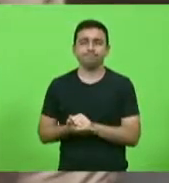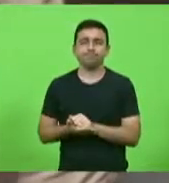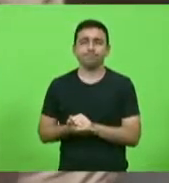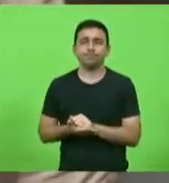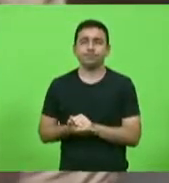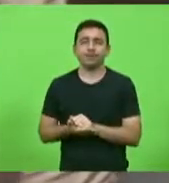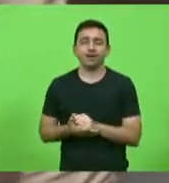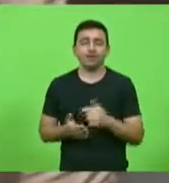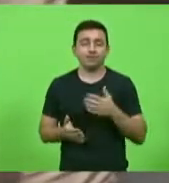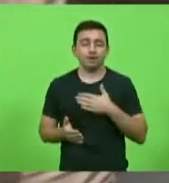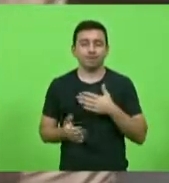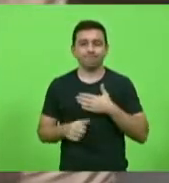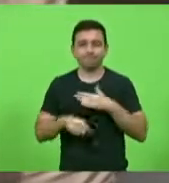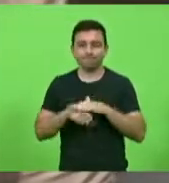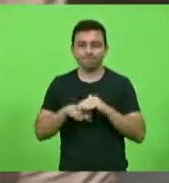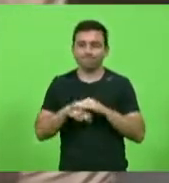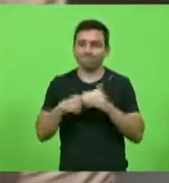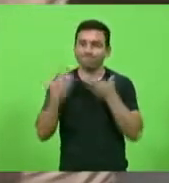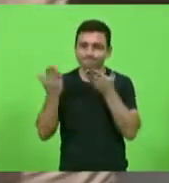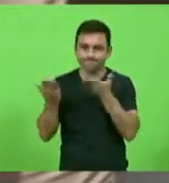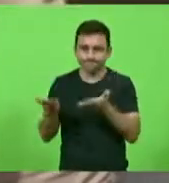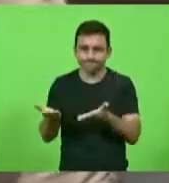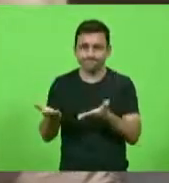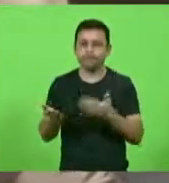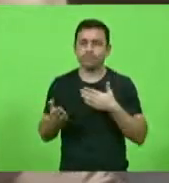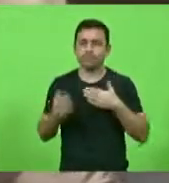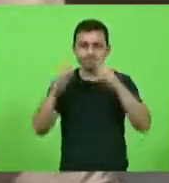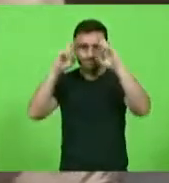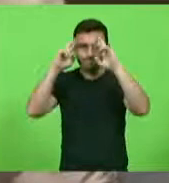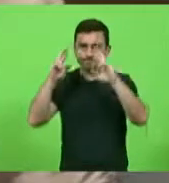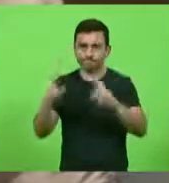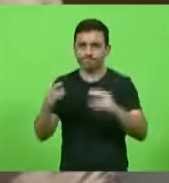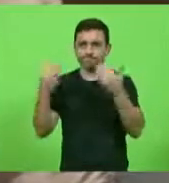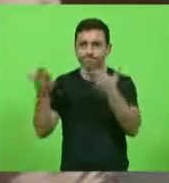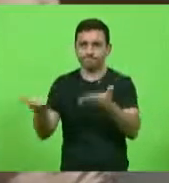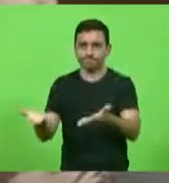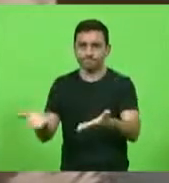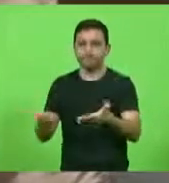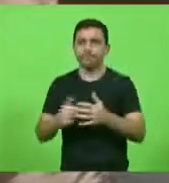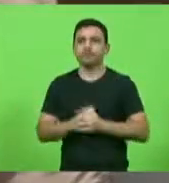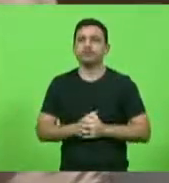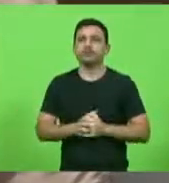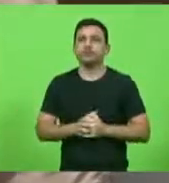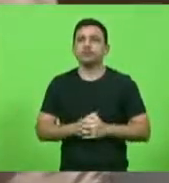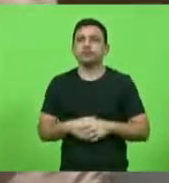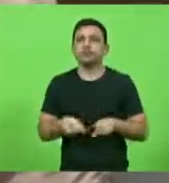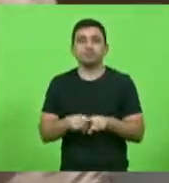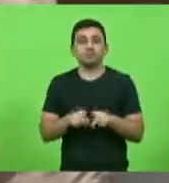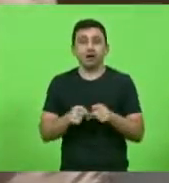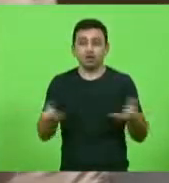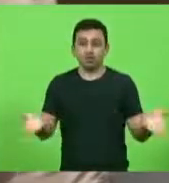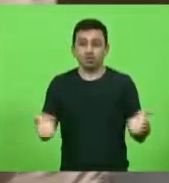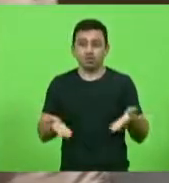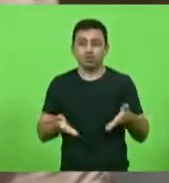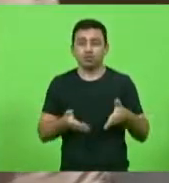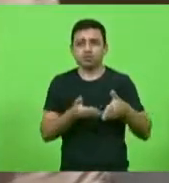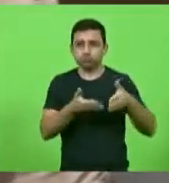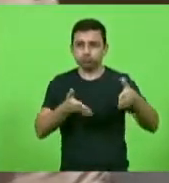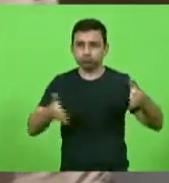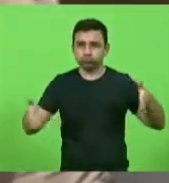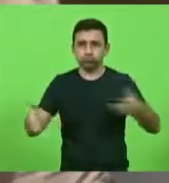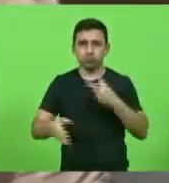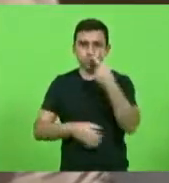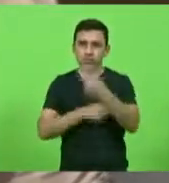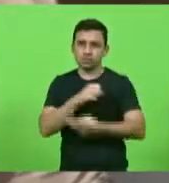profundo carinho por Vossa Excelência, meu respeito e lhe dizer que nessa jornada de dois anos e pouco de